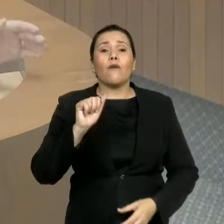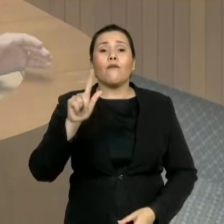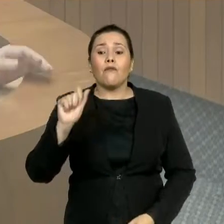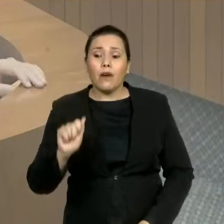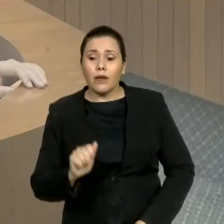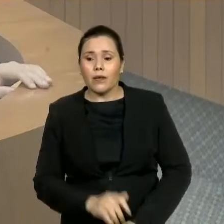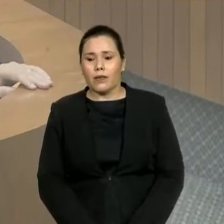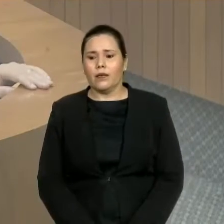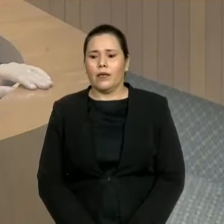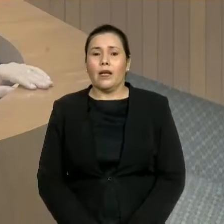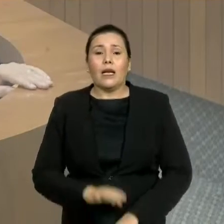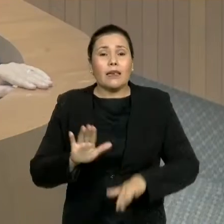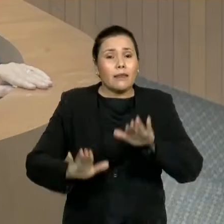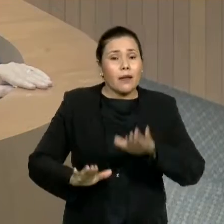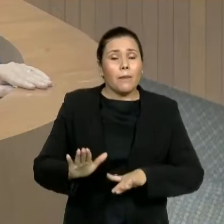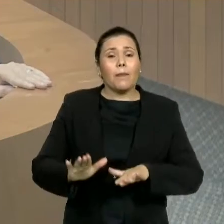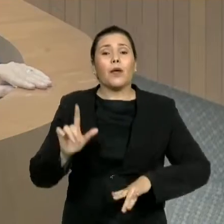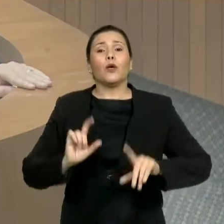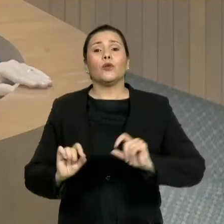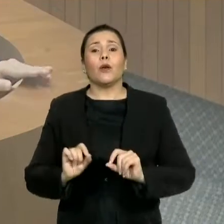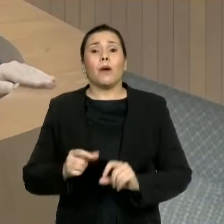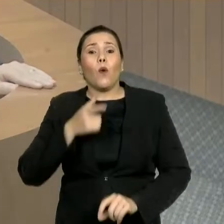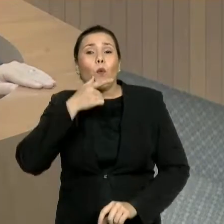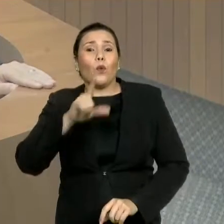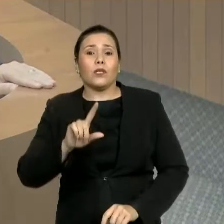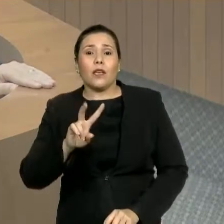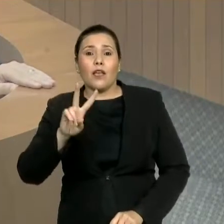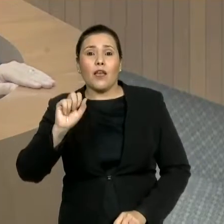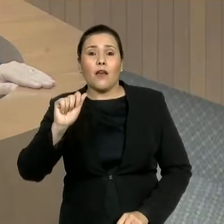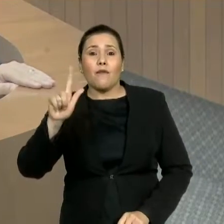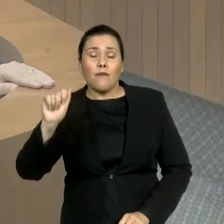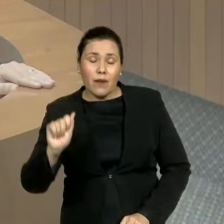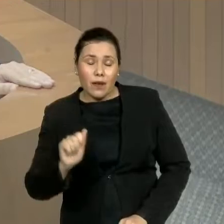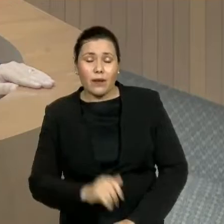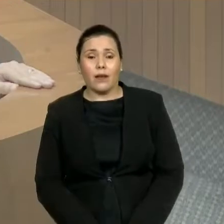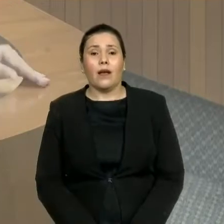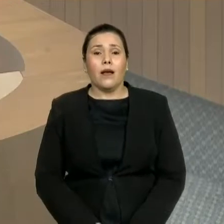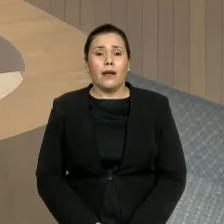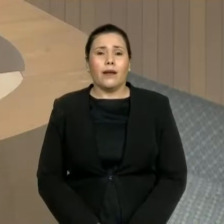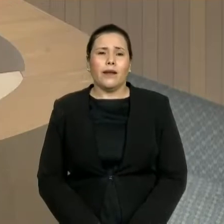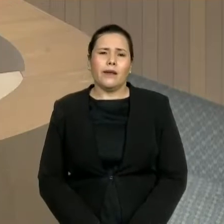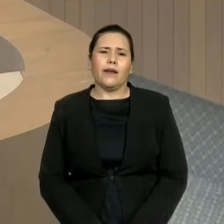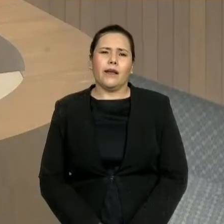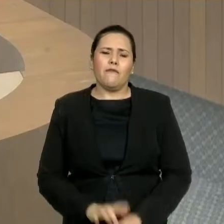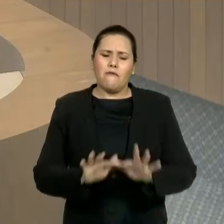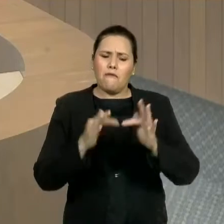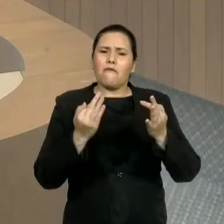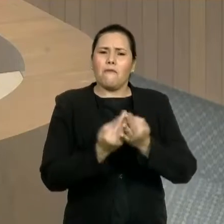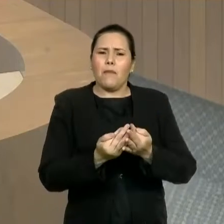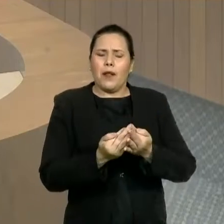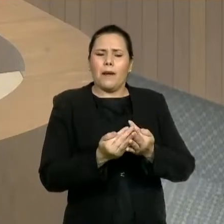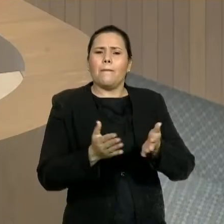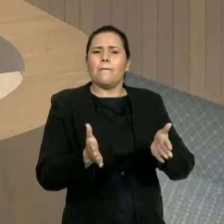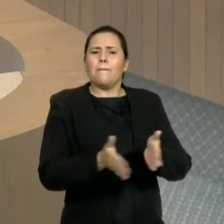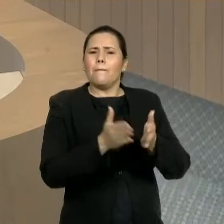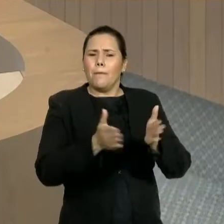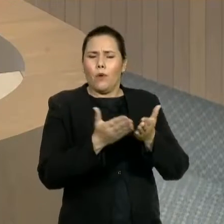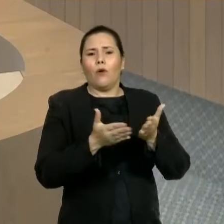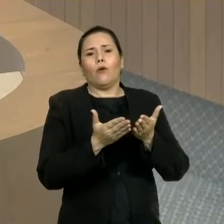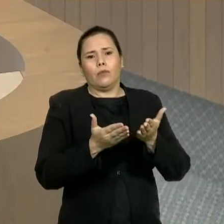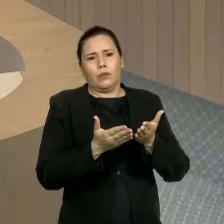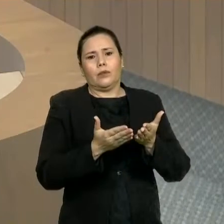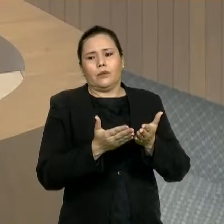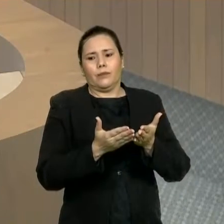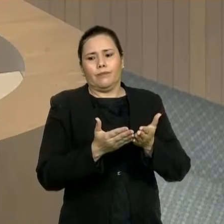e socioeconômica mais difícil, mais complexa. Eu falo isso, deputado Pará, por